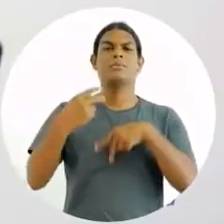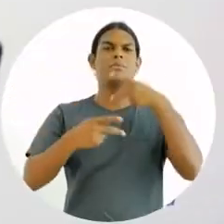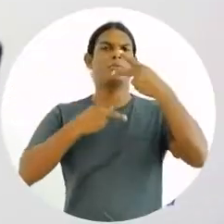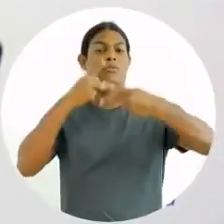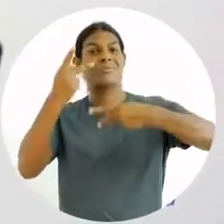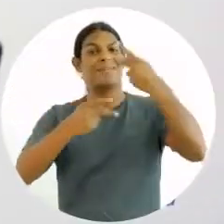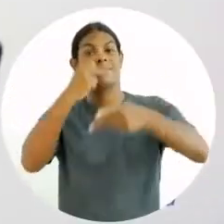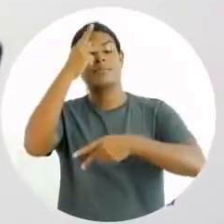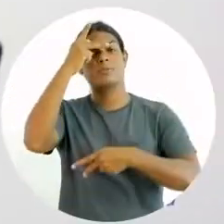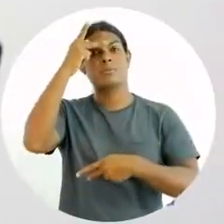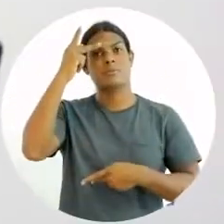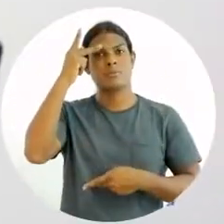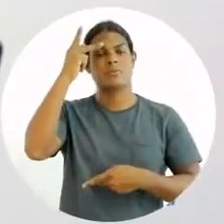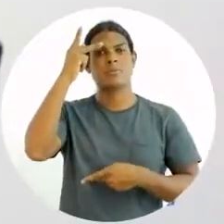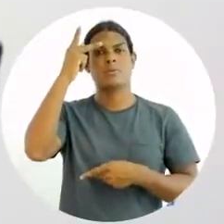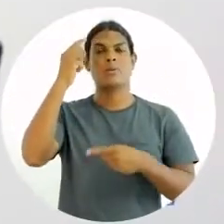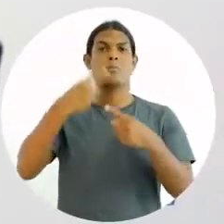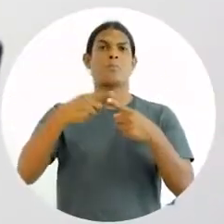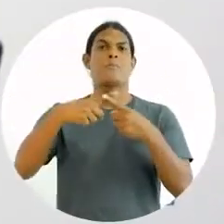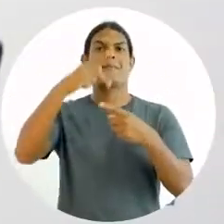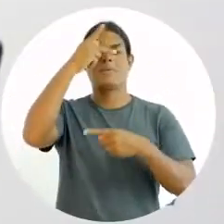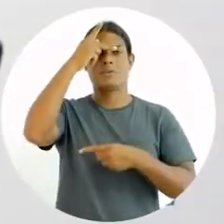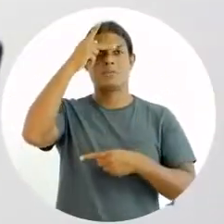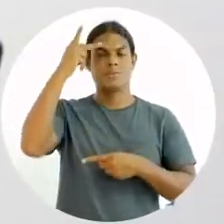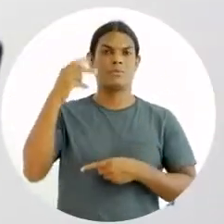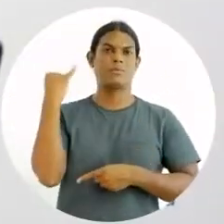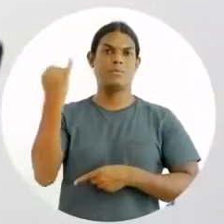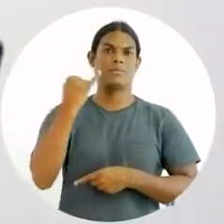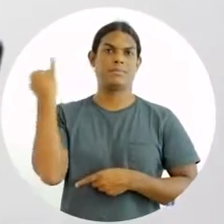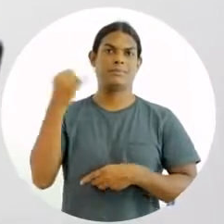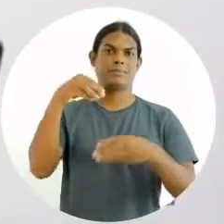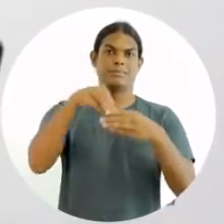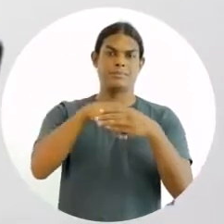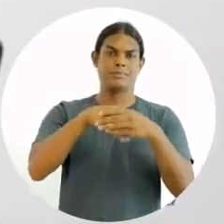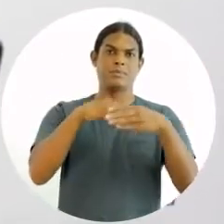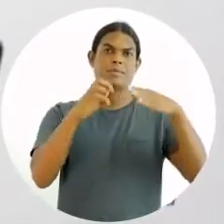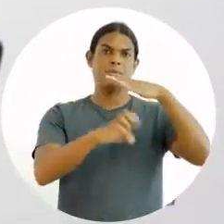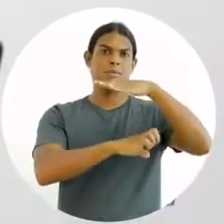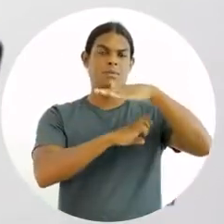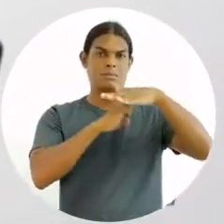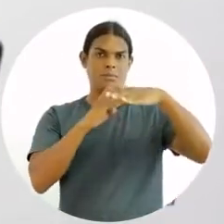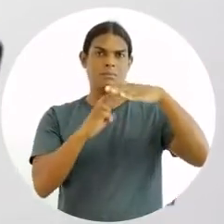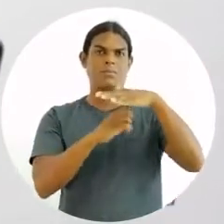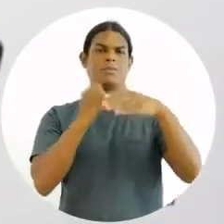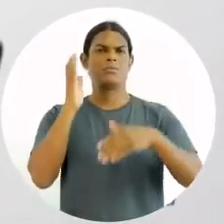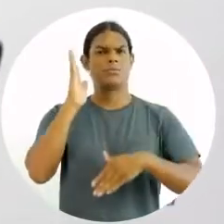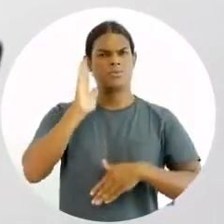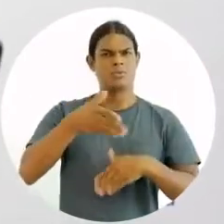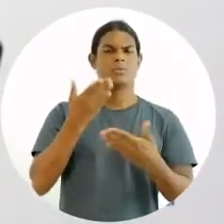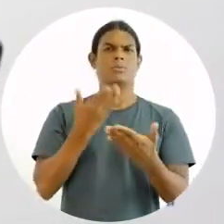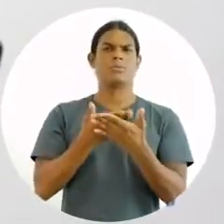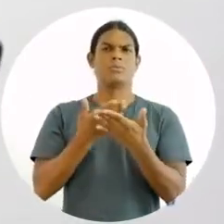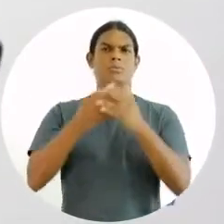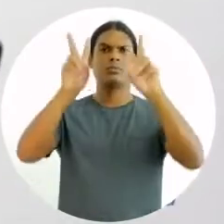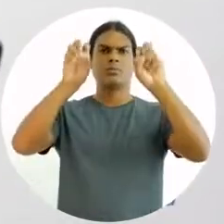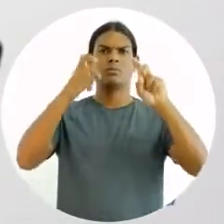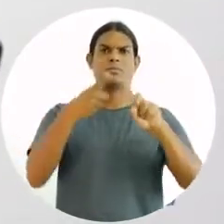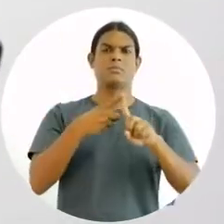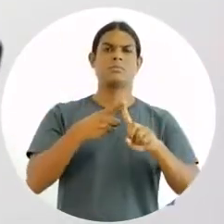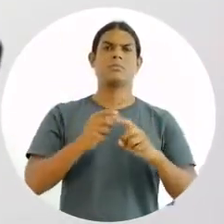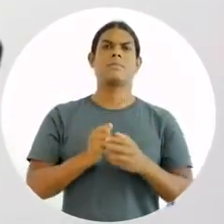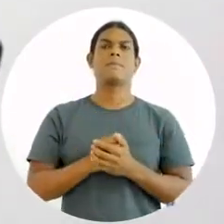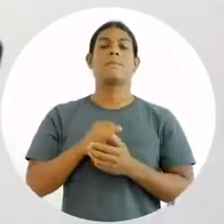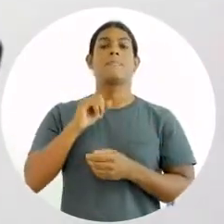isso. As pessoas são essenciais para a organização, como falamos na competência, na primeira competência.